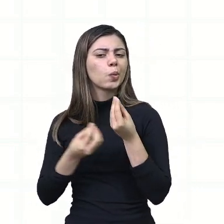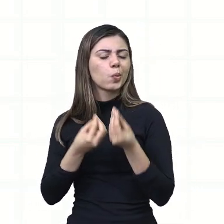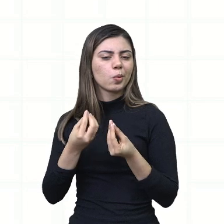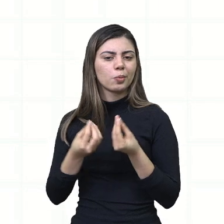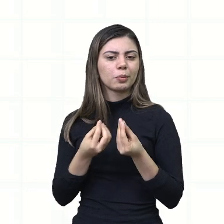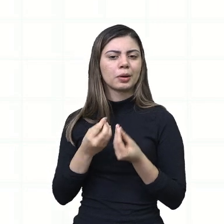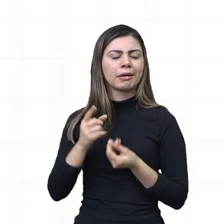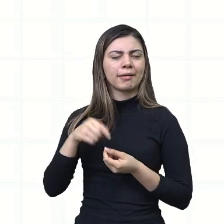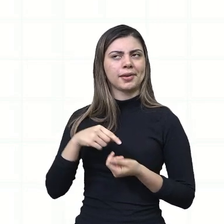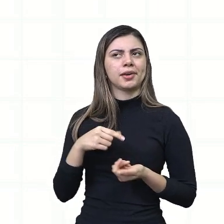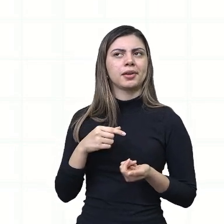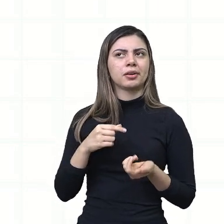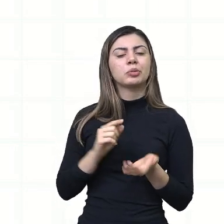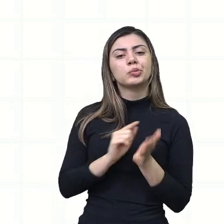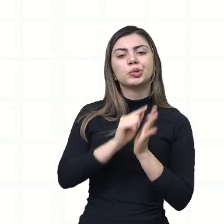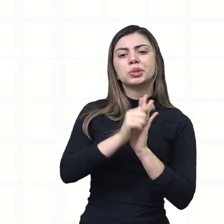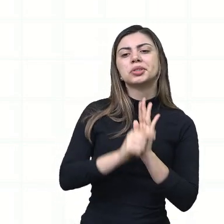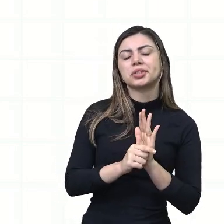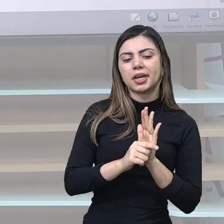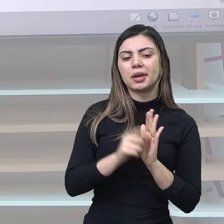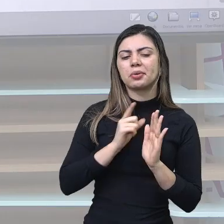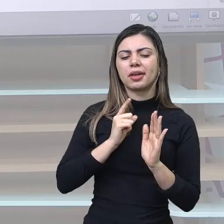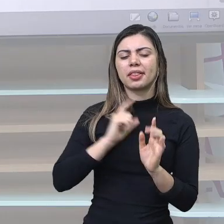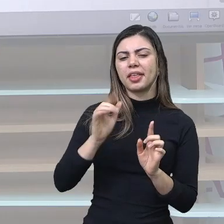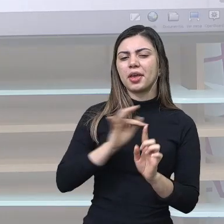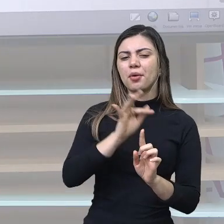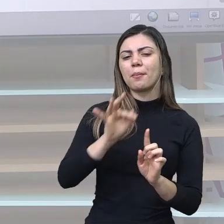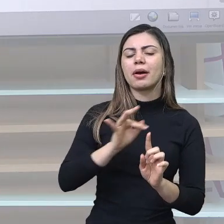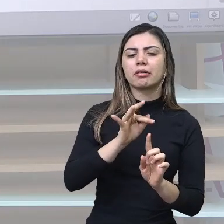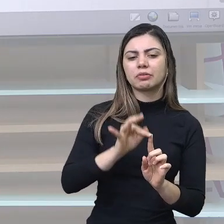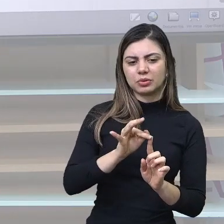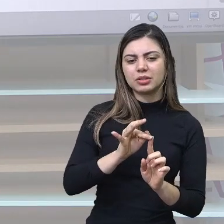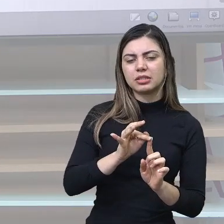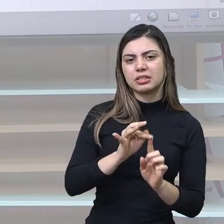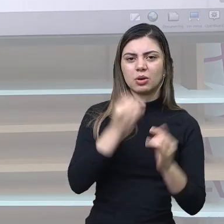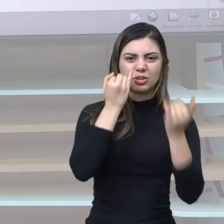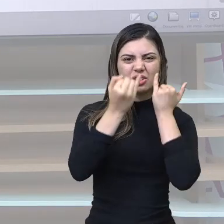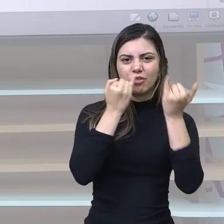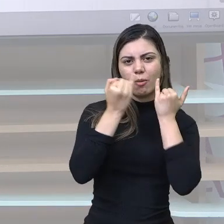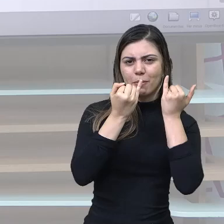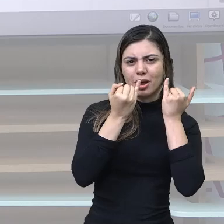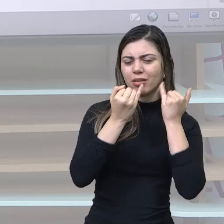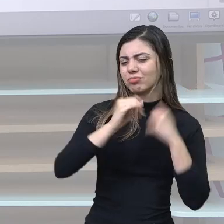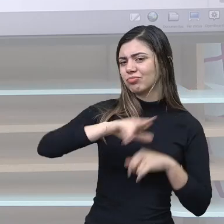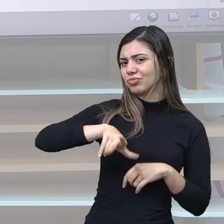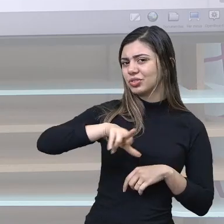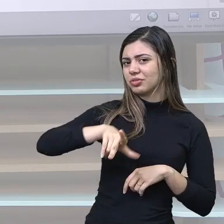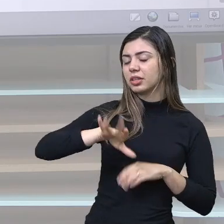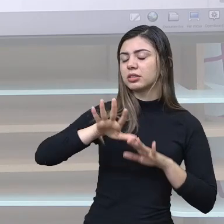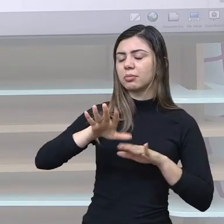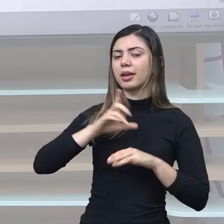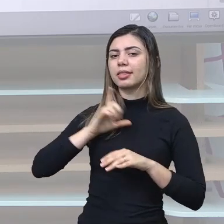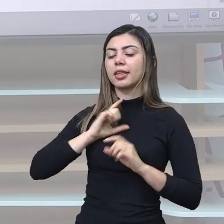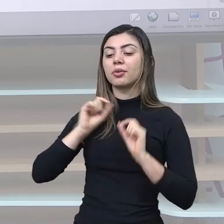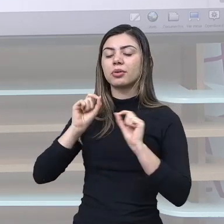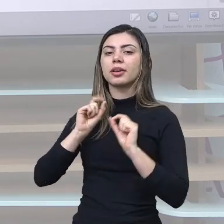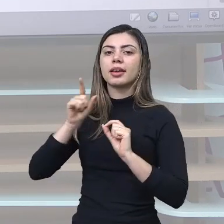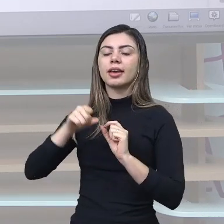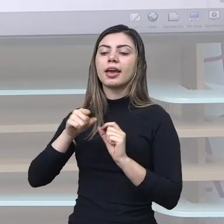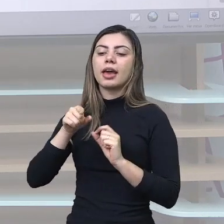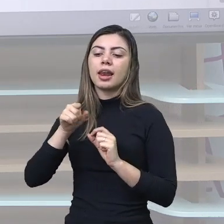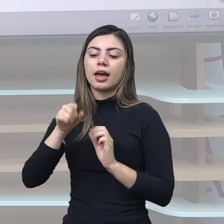aquele gênero que vai ter aquela função informativa, mas um gênero que vai mexer com a